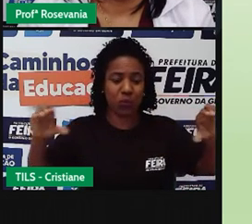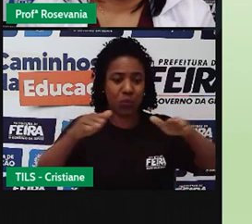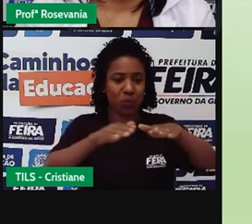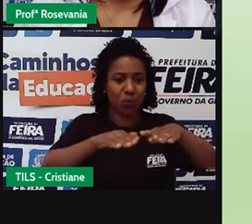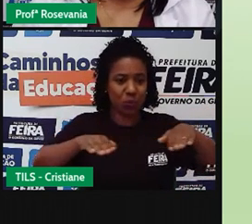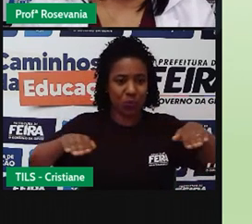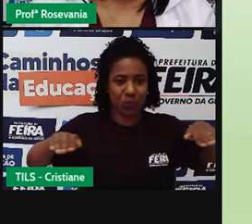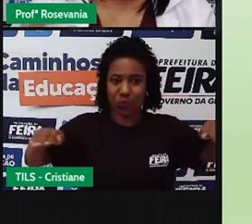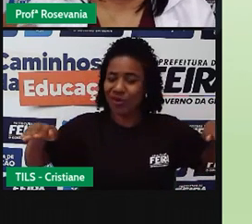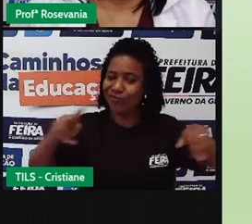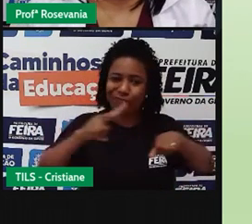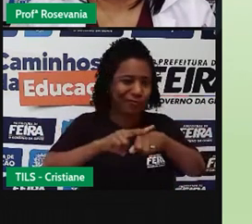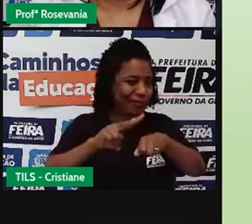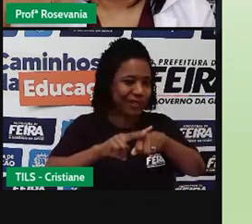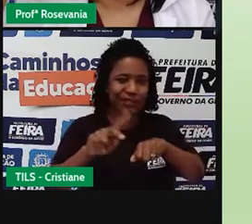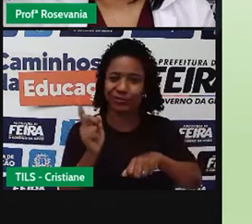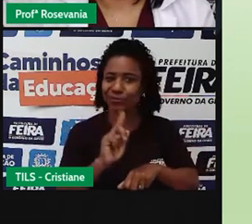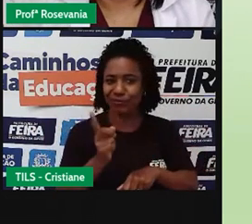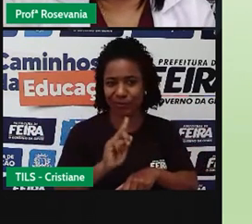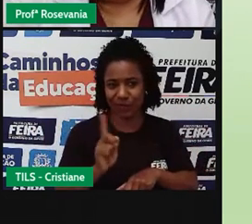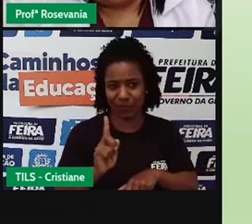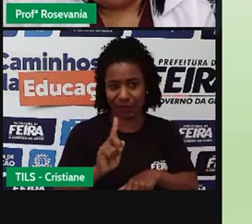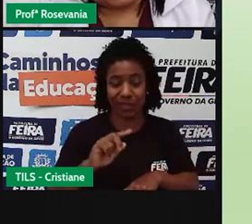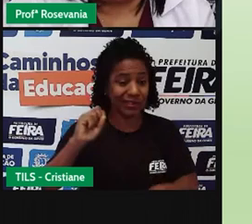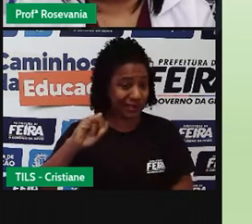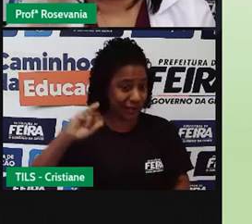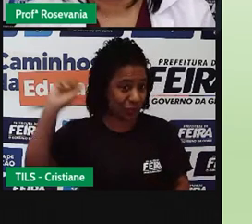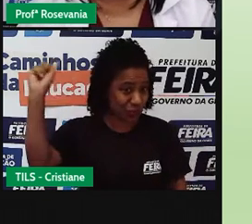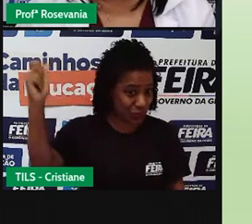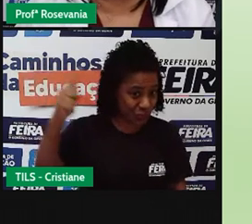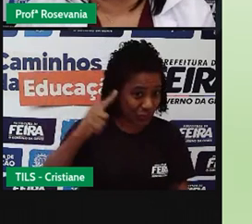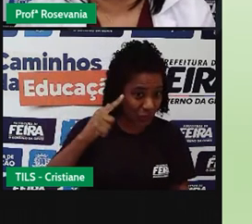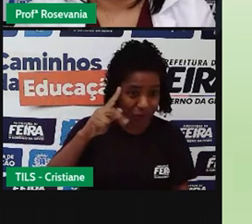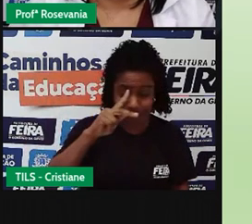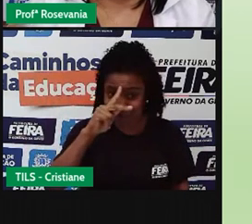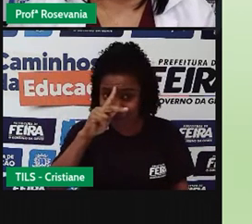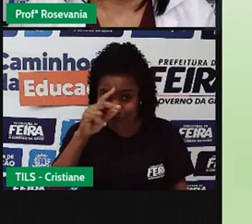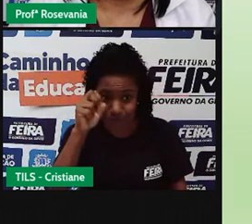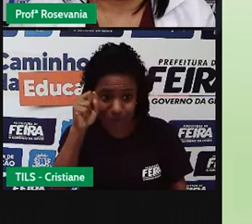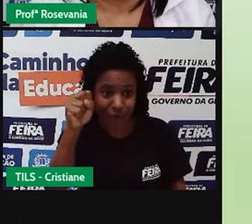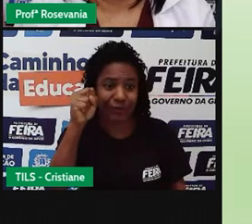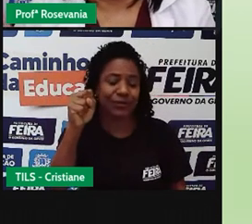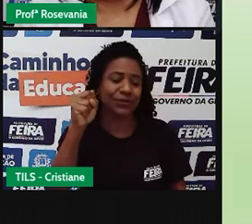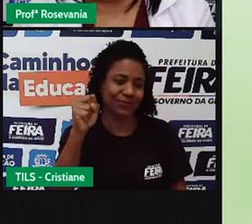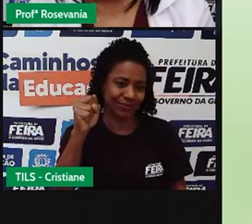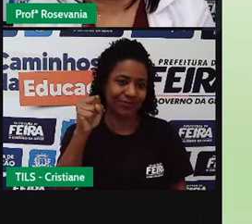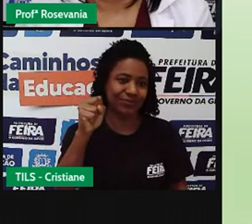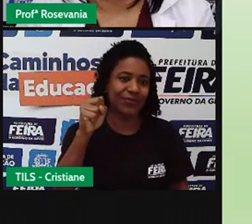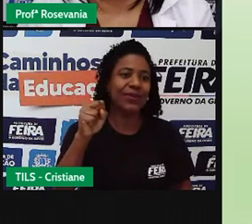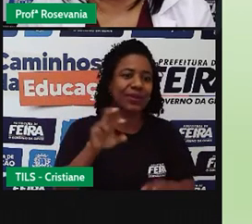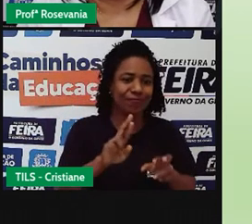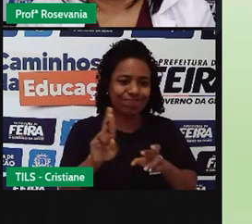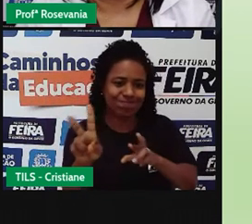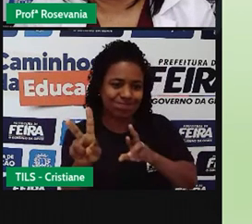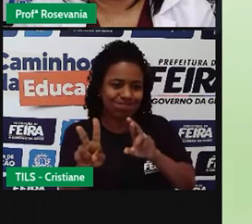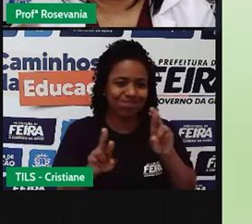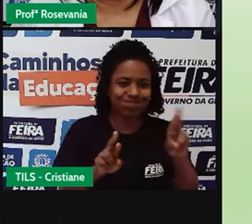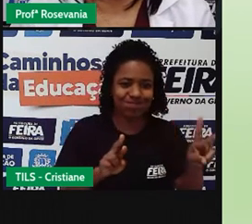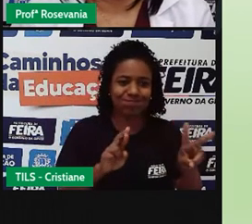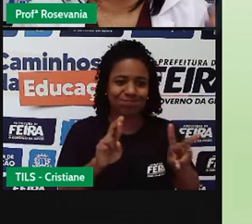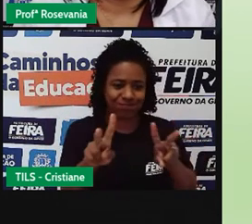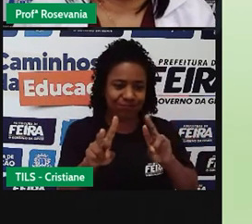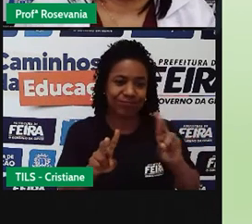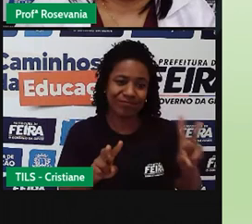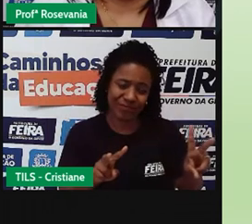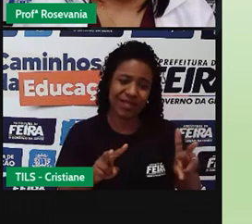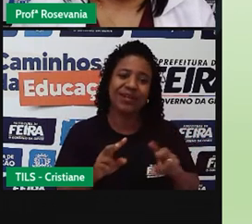gente está observando. Se a temperatura se elevar também, eu vou ter uma diferença aí, já não